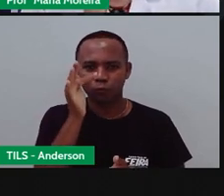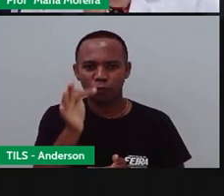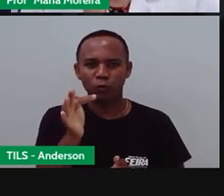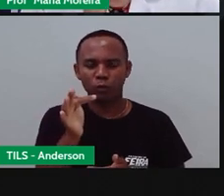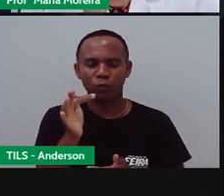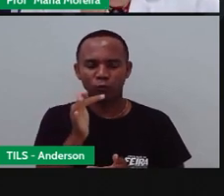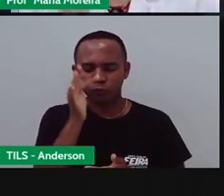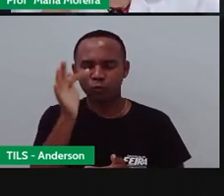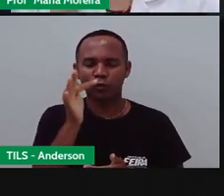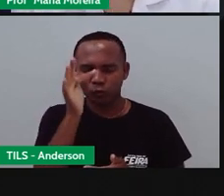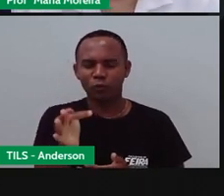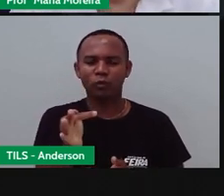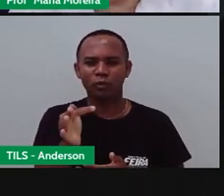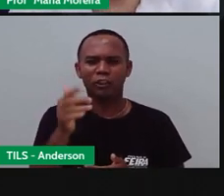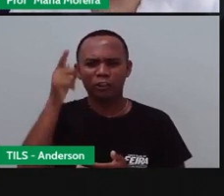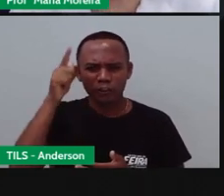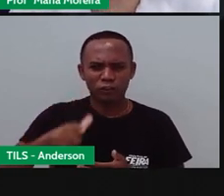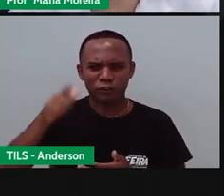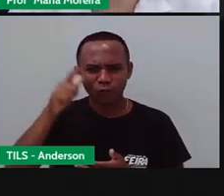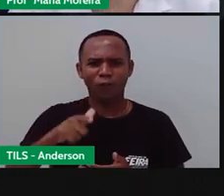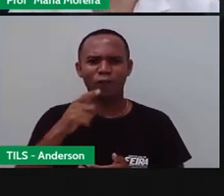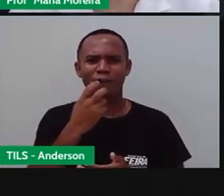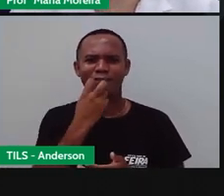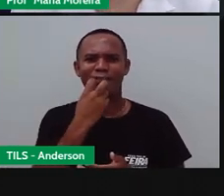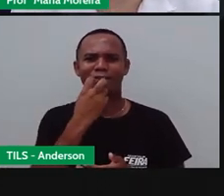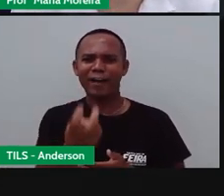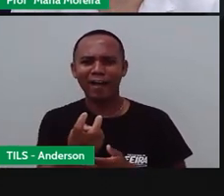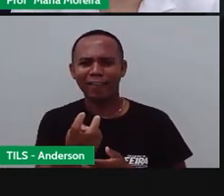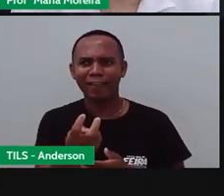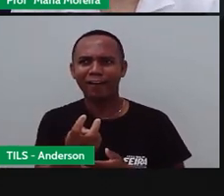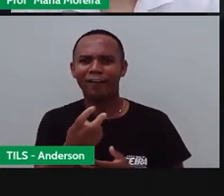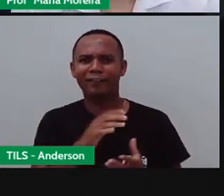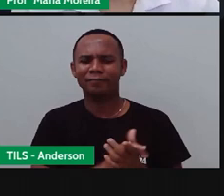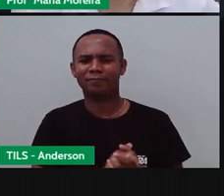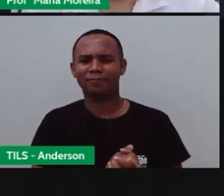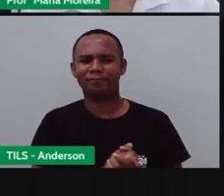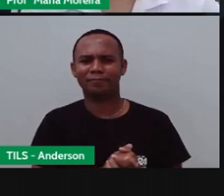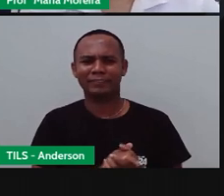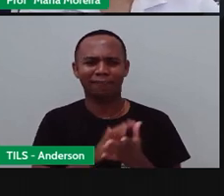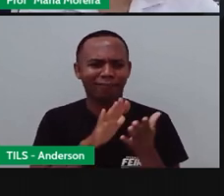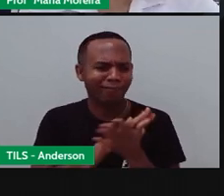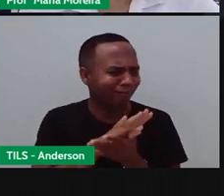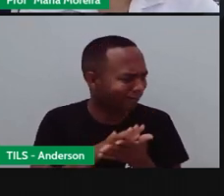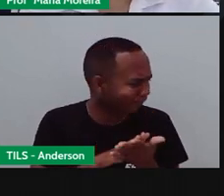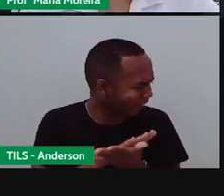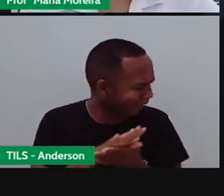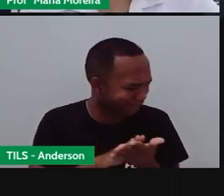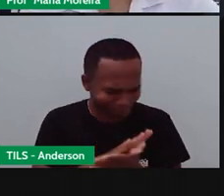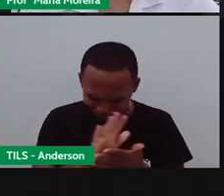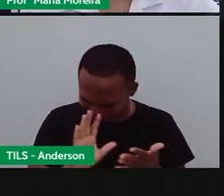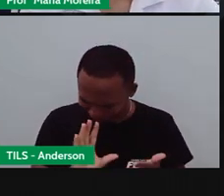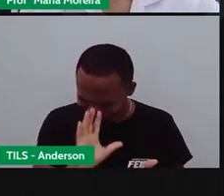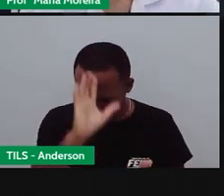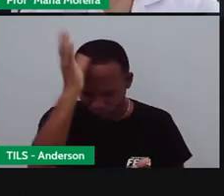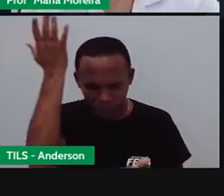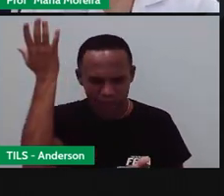Futurístico Exclama Ivo Nada acontece acontece